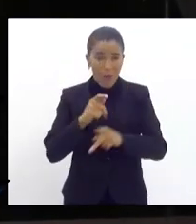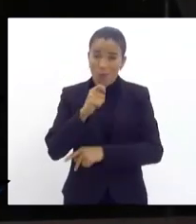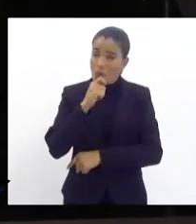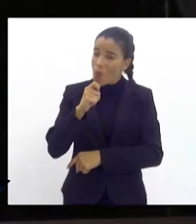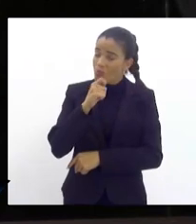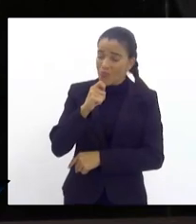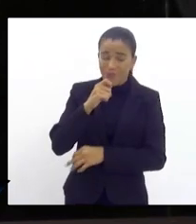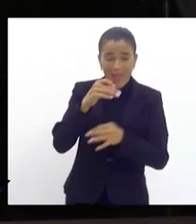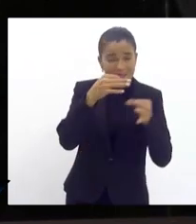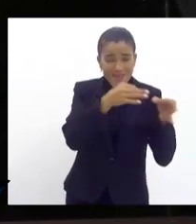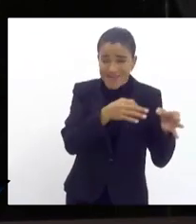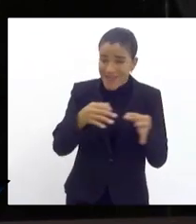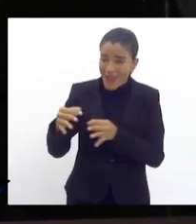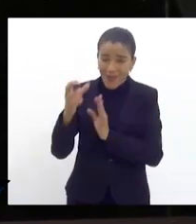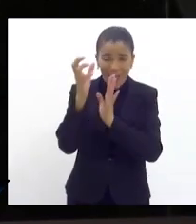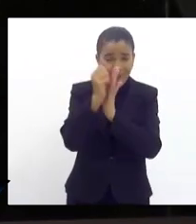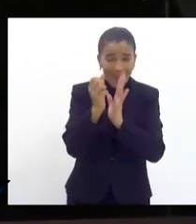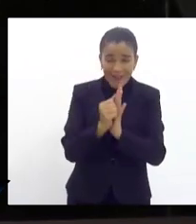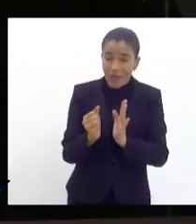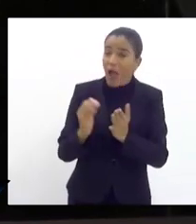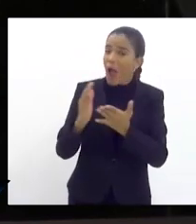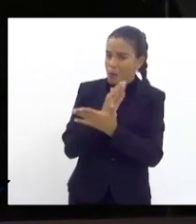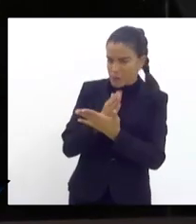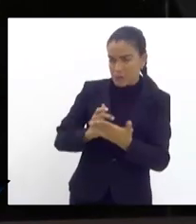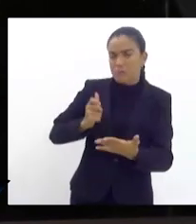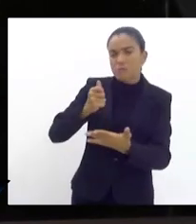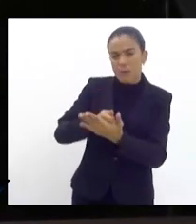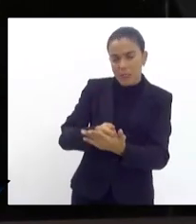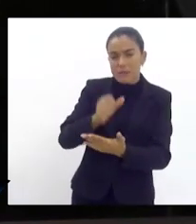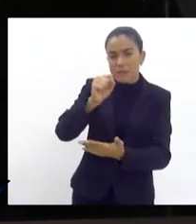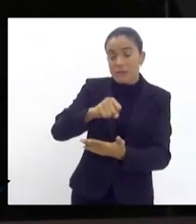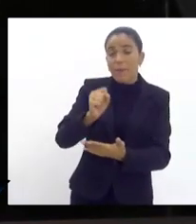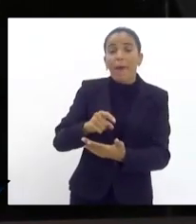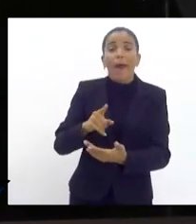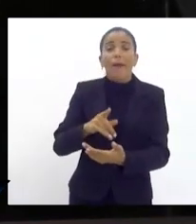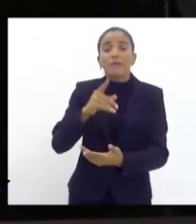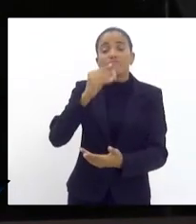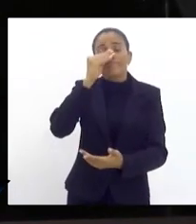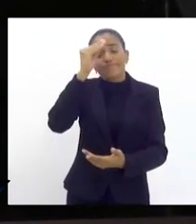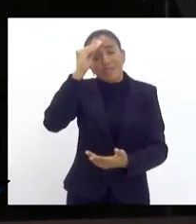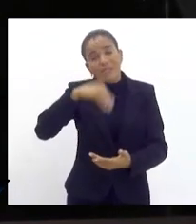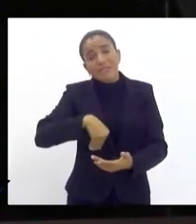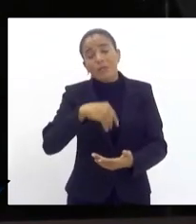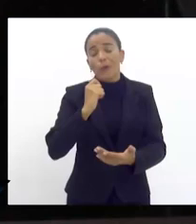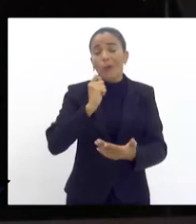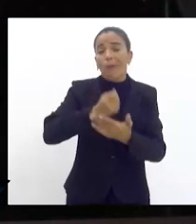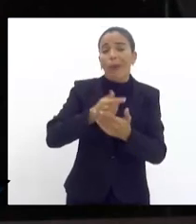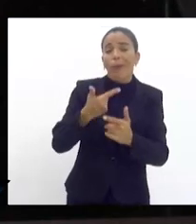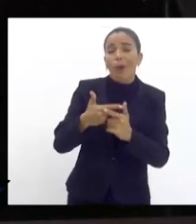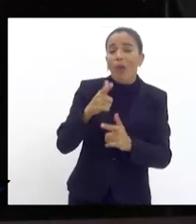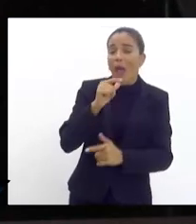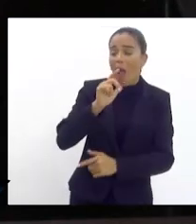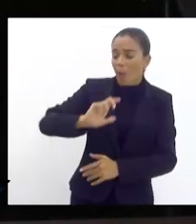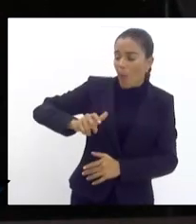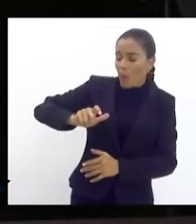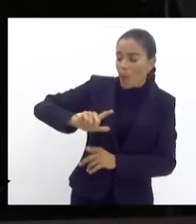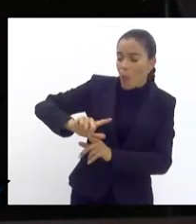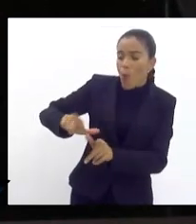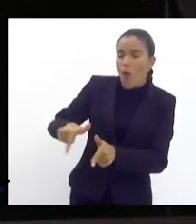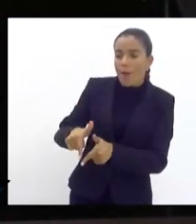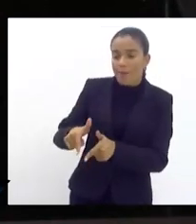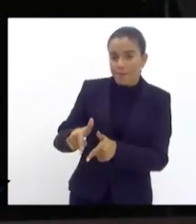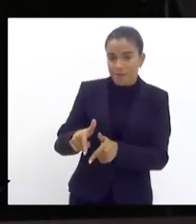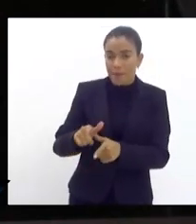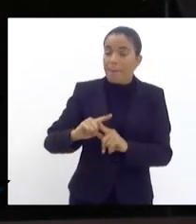o fornecimento regular muitos até pagavam deixaram de pagar porque começou a faltar água e uma grande parcela nunca apogou a água porque nunca foram cobrar